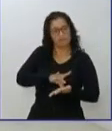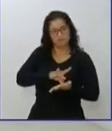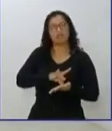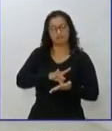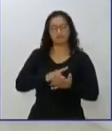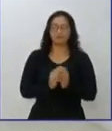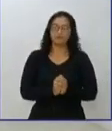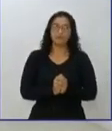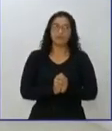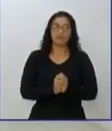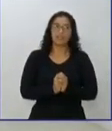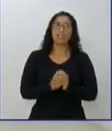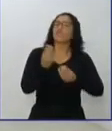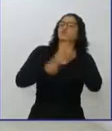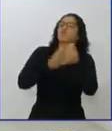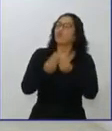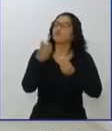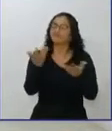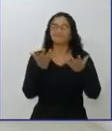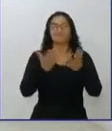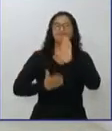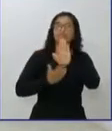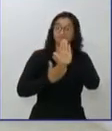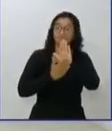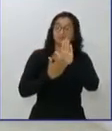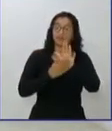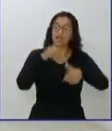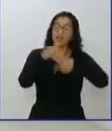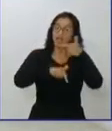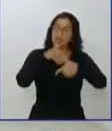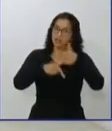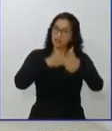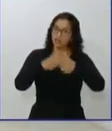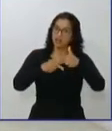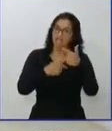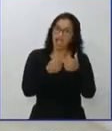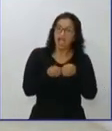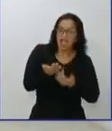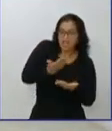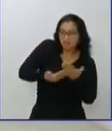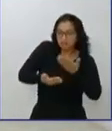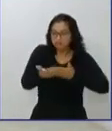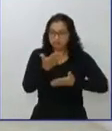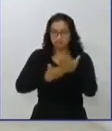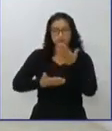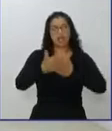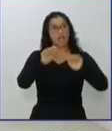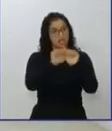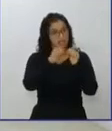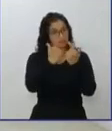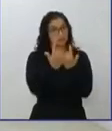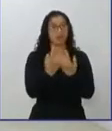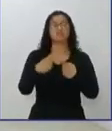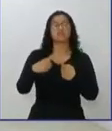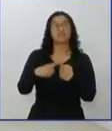caso eleito, como o senhor pretende trabalhar as suas negociações? Porque o senhor tem apenas um